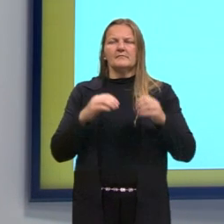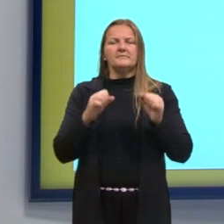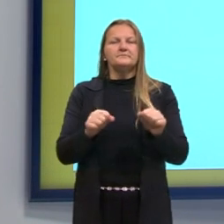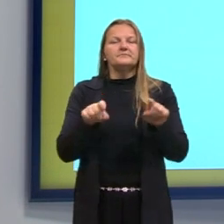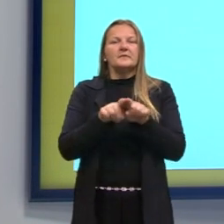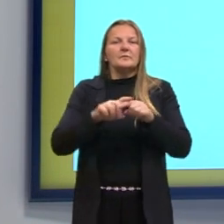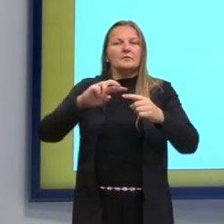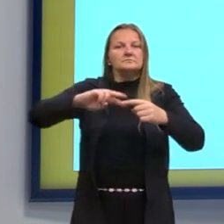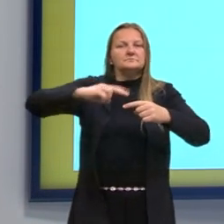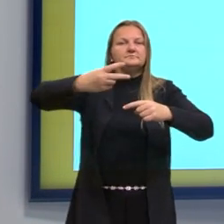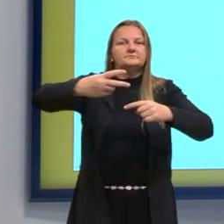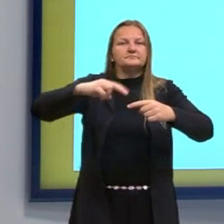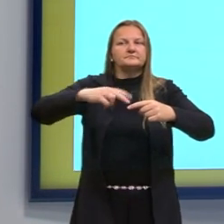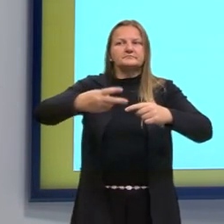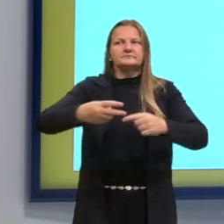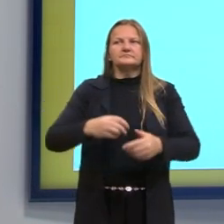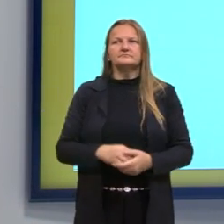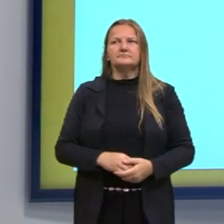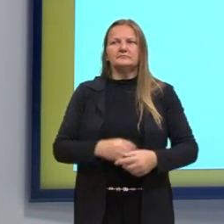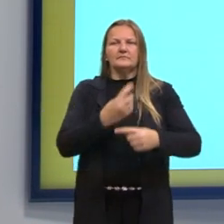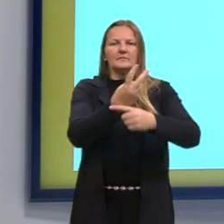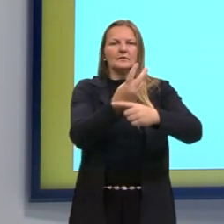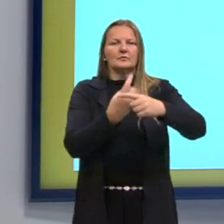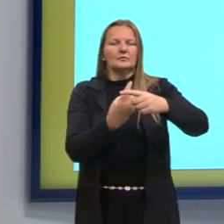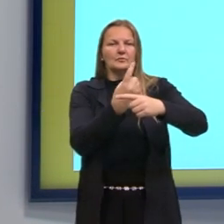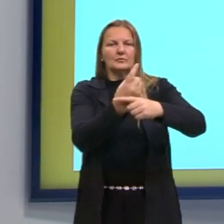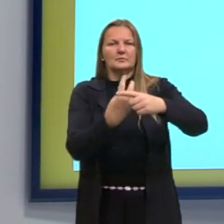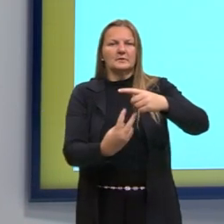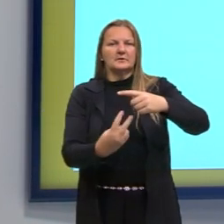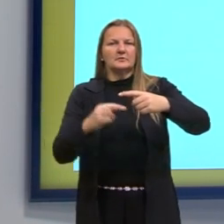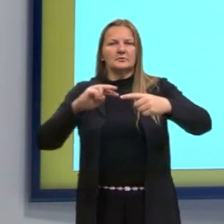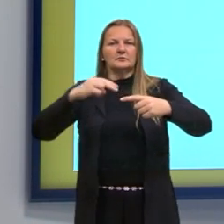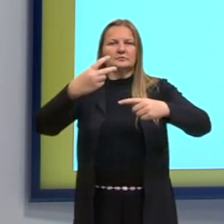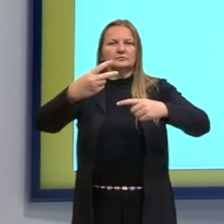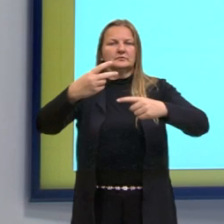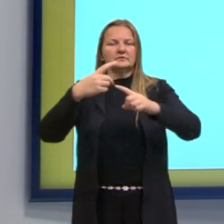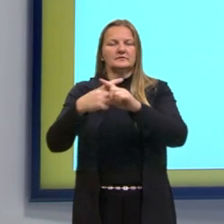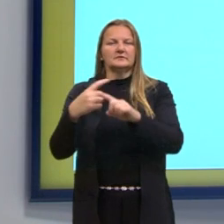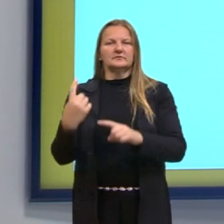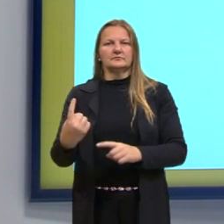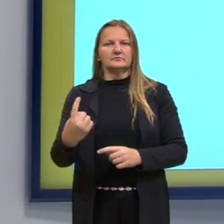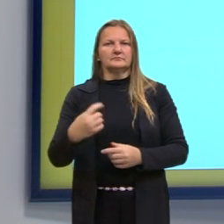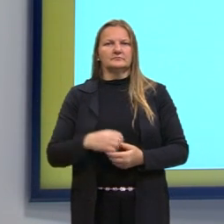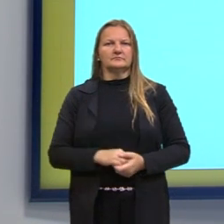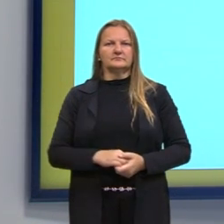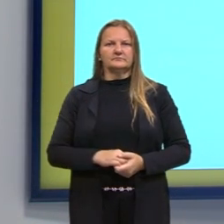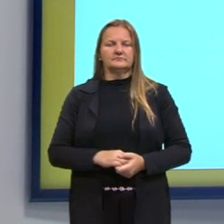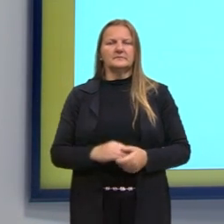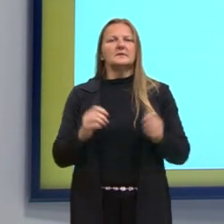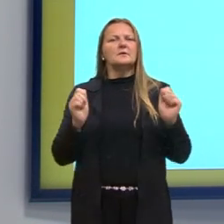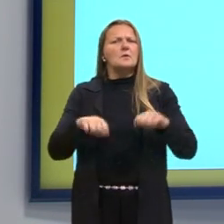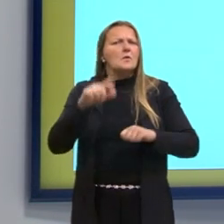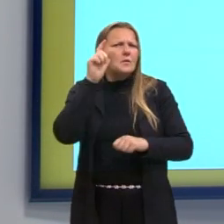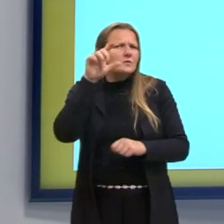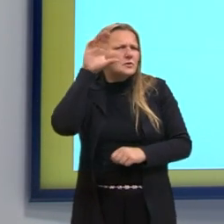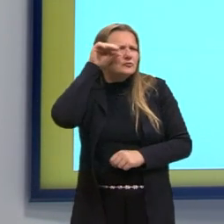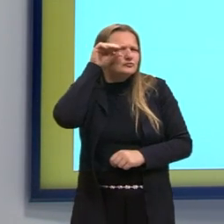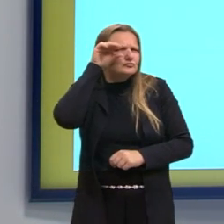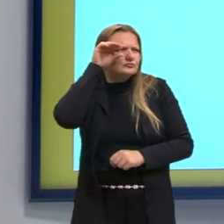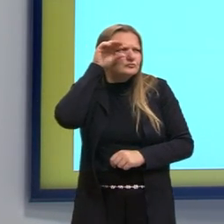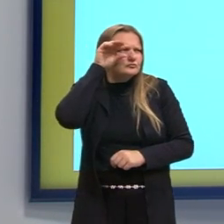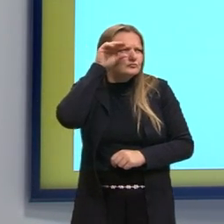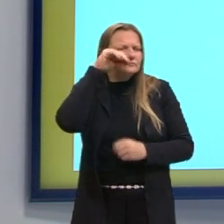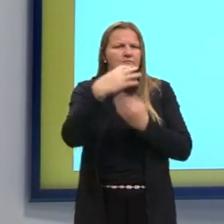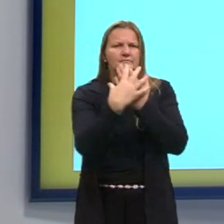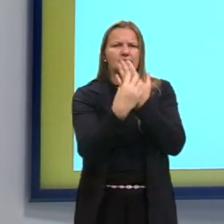potência. Seria 1 meio elevado a 2 vezes 1. A gente consegue observar que vai seguir,